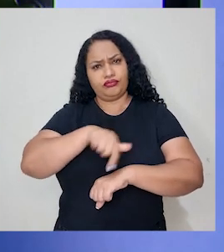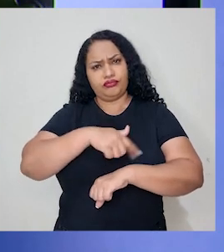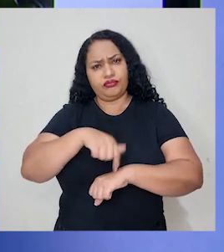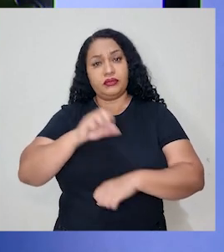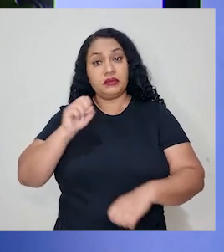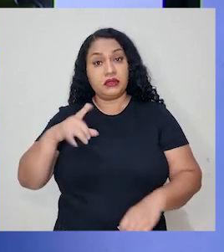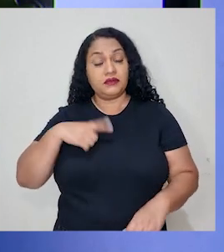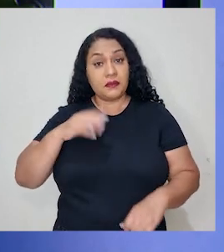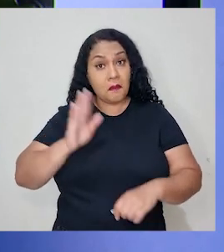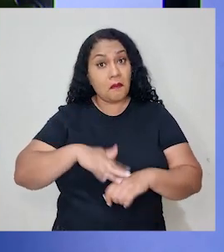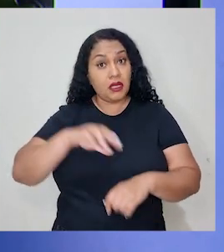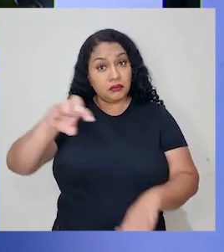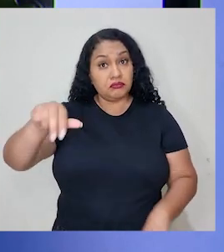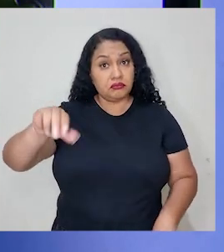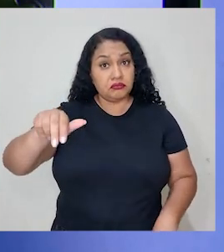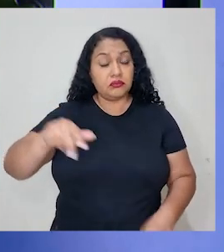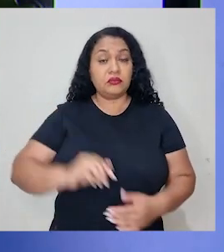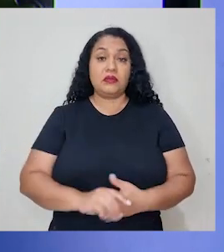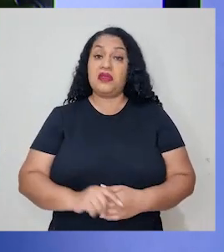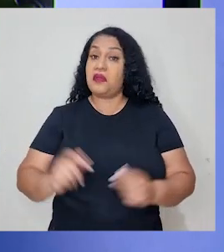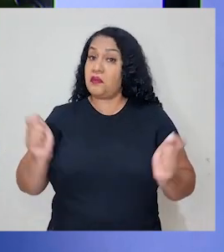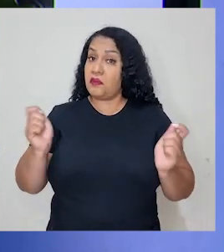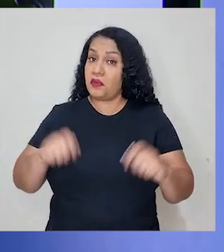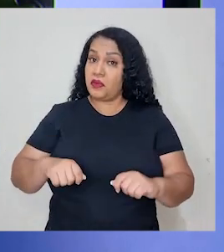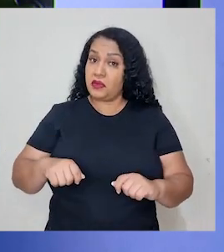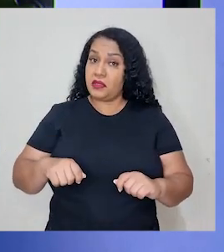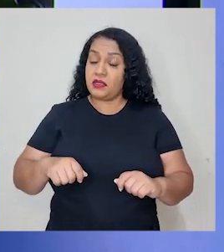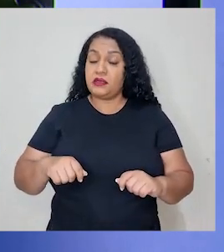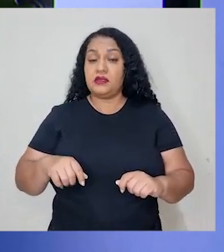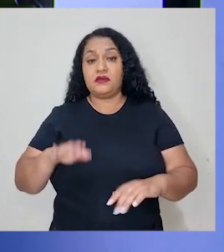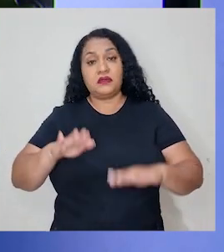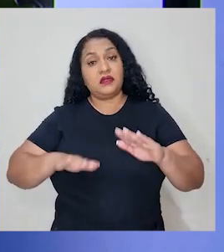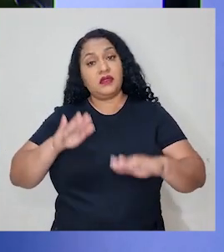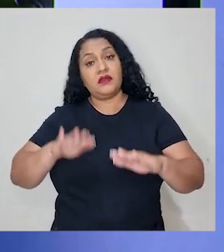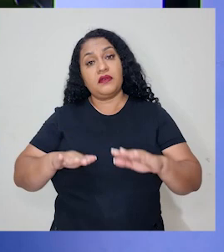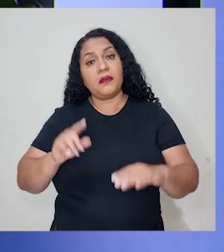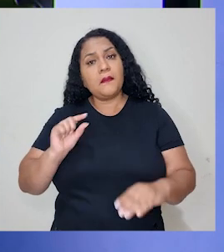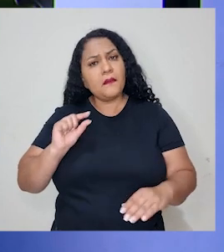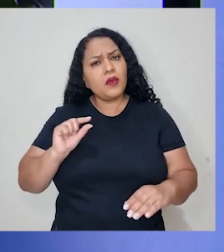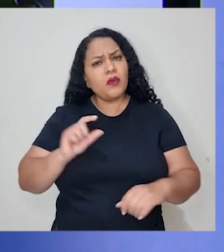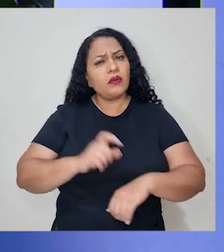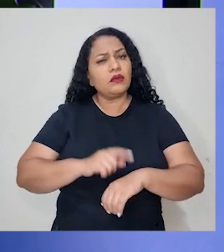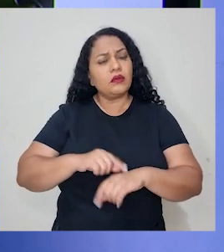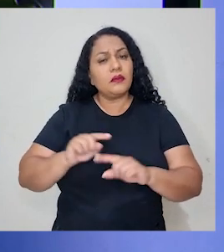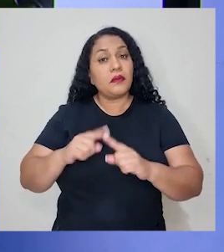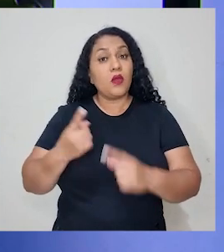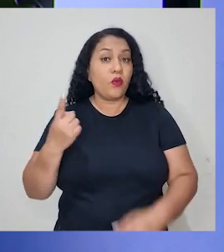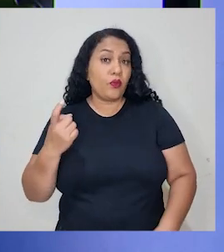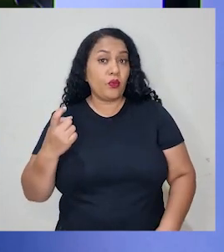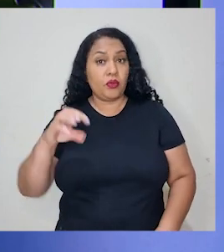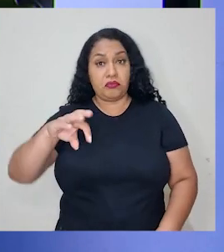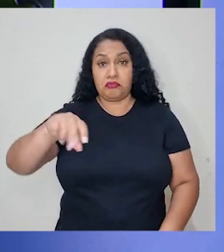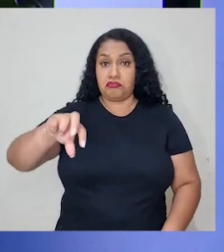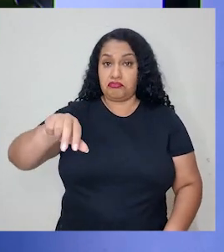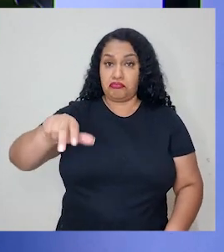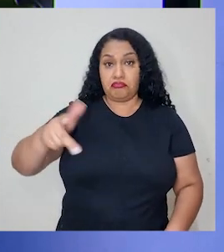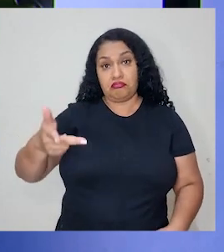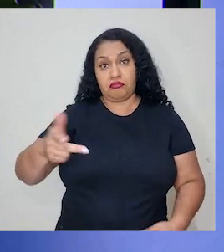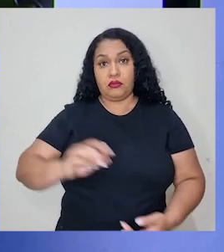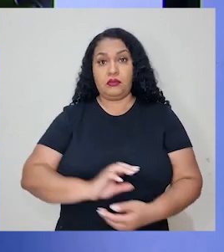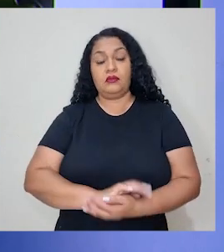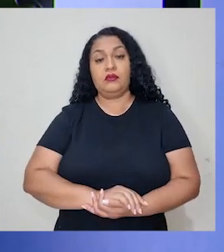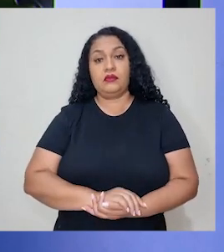quantidade de torneiras, aí poderia precisar de menos tempo, dependendo da situação. Mas, como é uma única torneira,